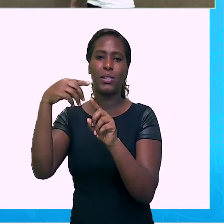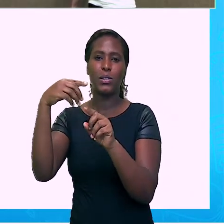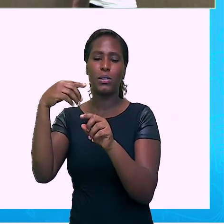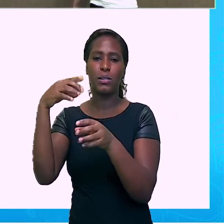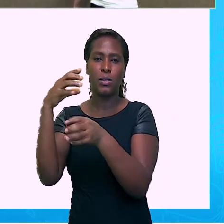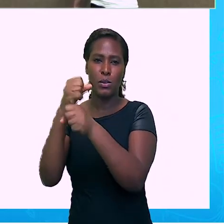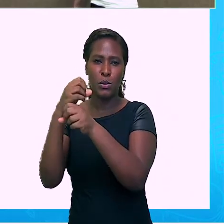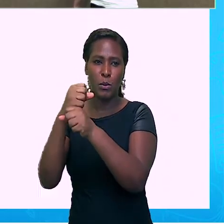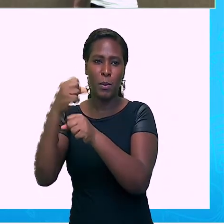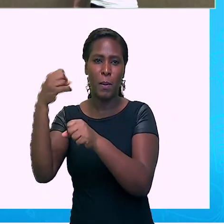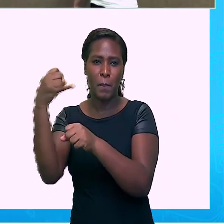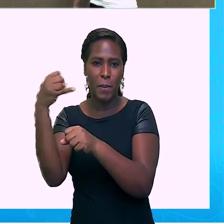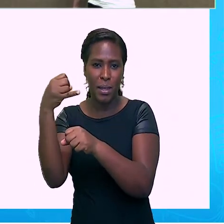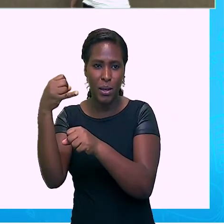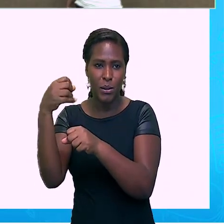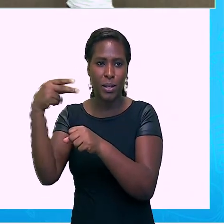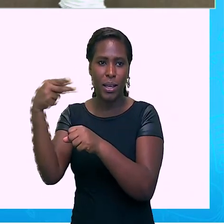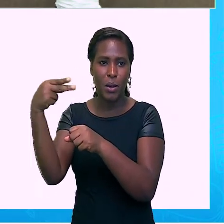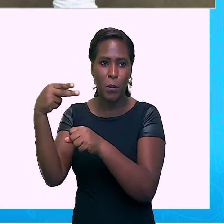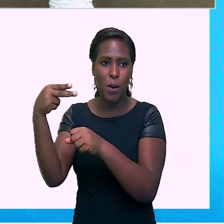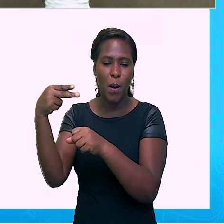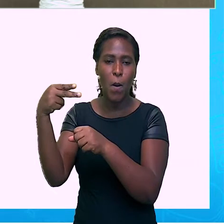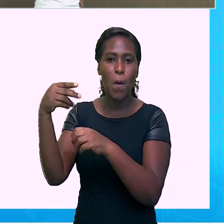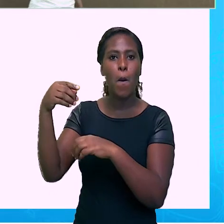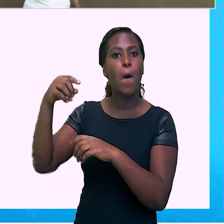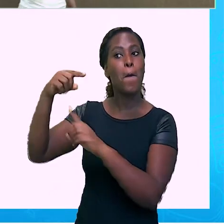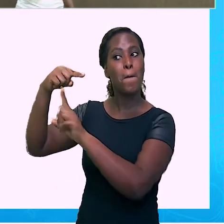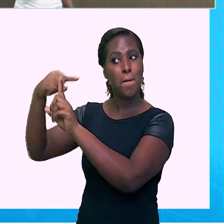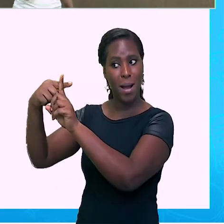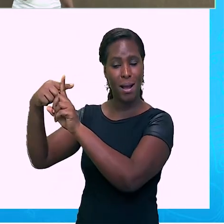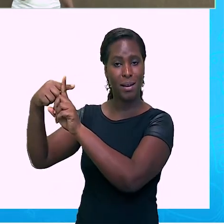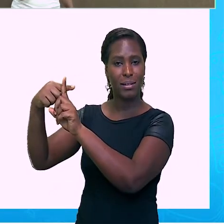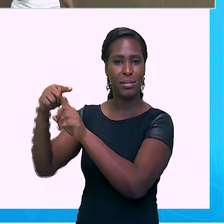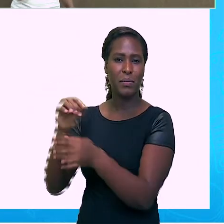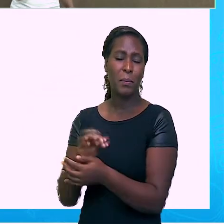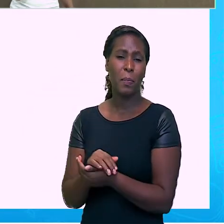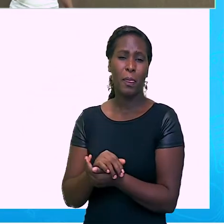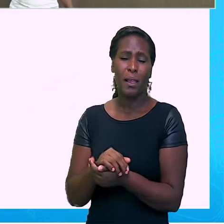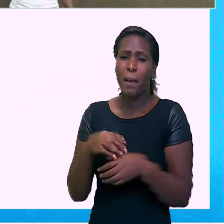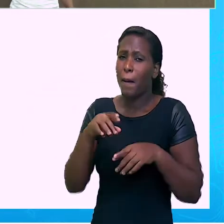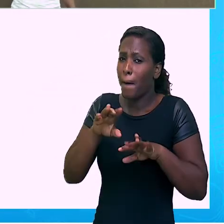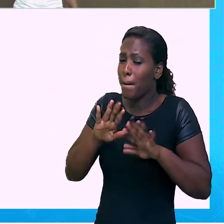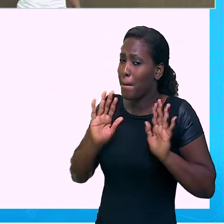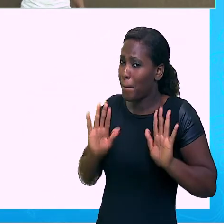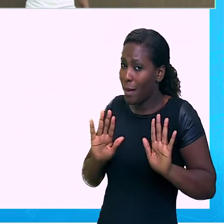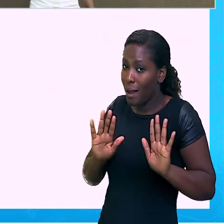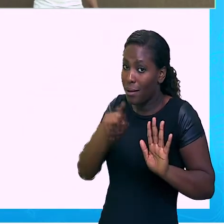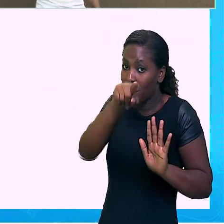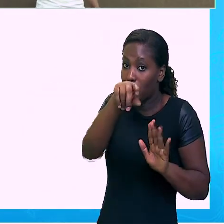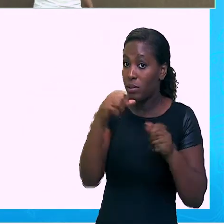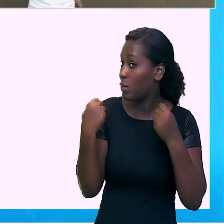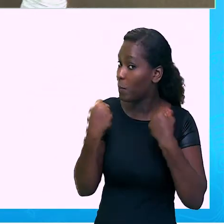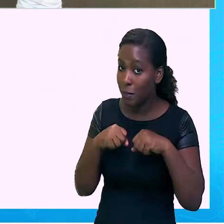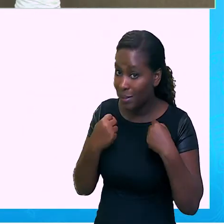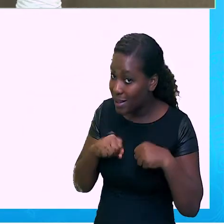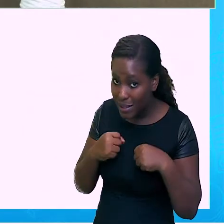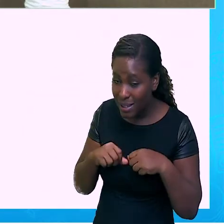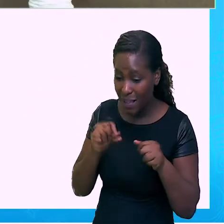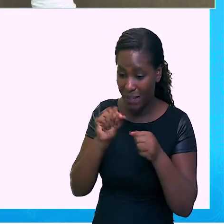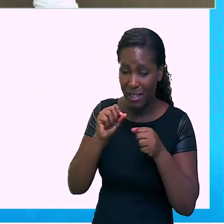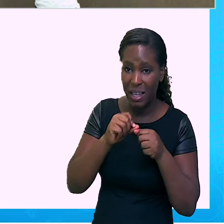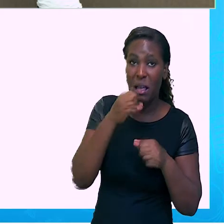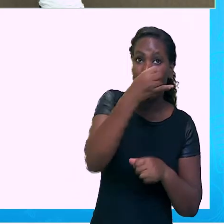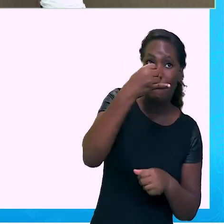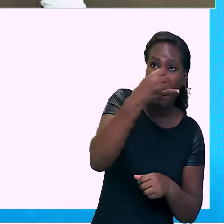menos, mais. Para você não precisar ficar fazendo esse joguinho de sinal, você vai guardar esta regrinha. Olha,